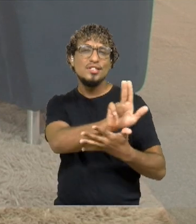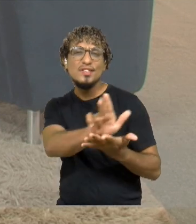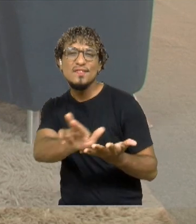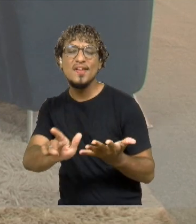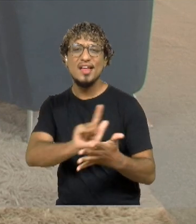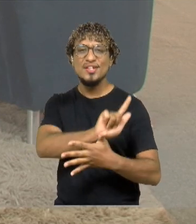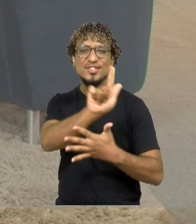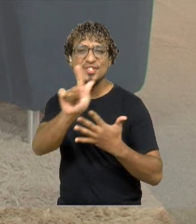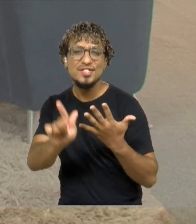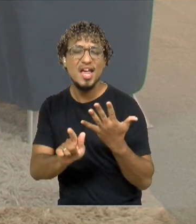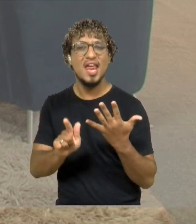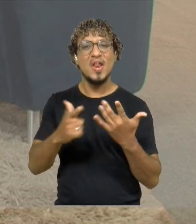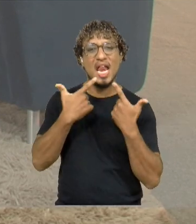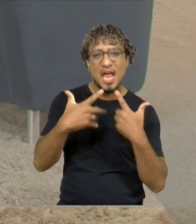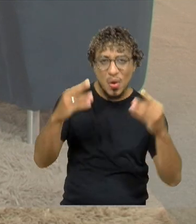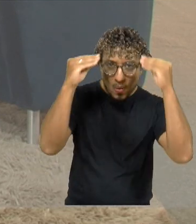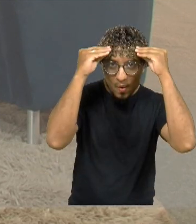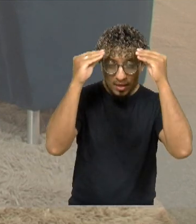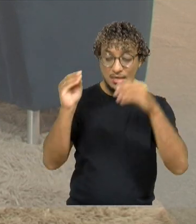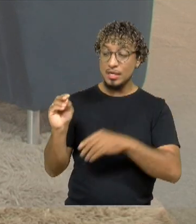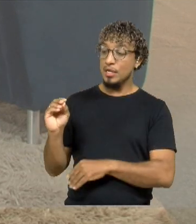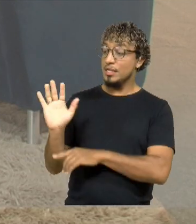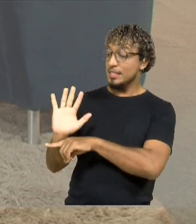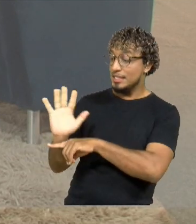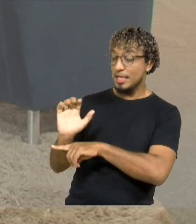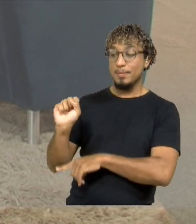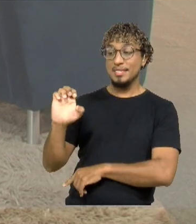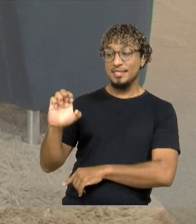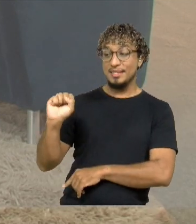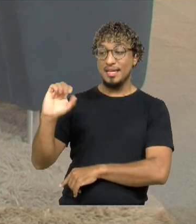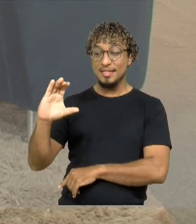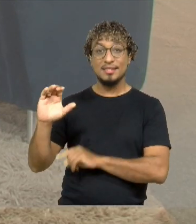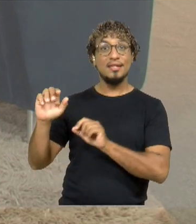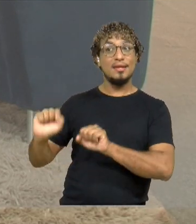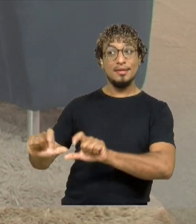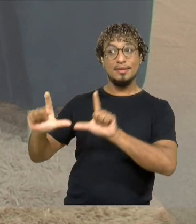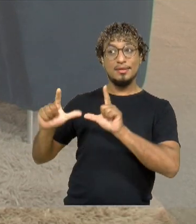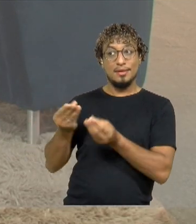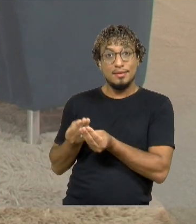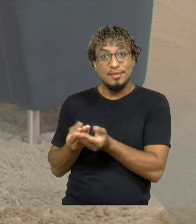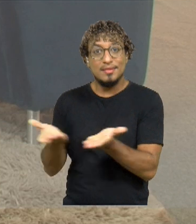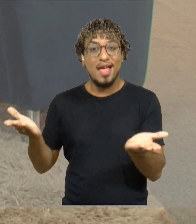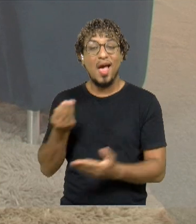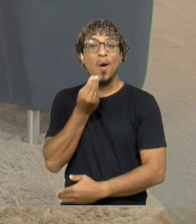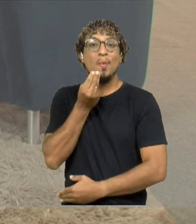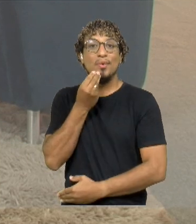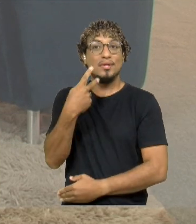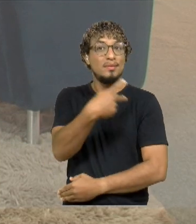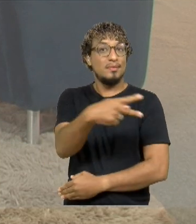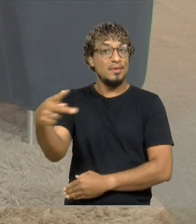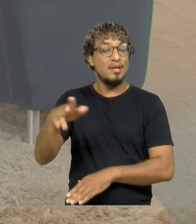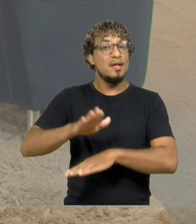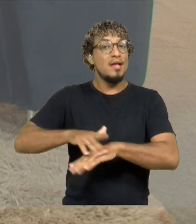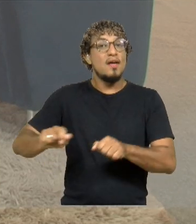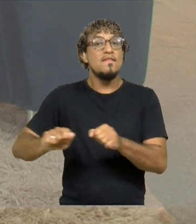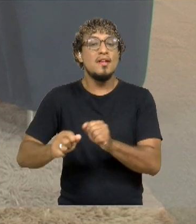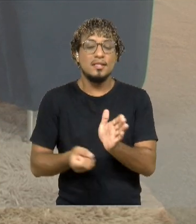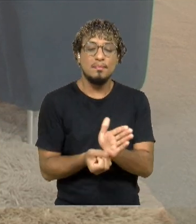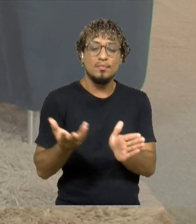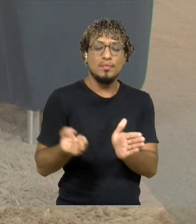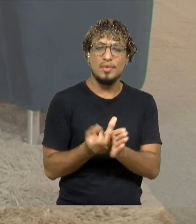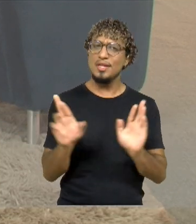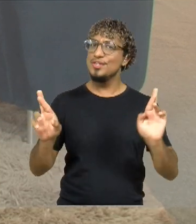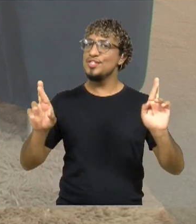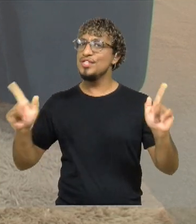e linguagens. O Cinema Sesc é uma janela de oportunidades para produções audiovisuais que não tem a mesma